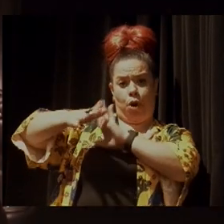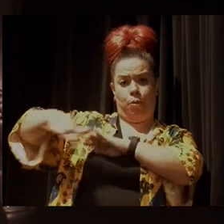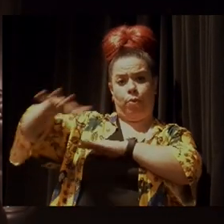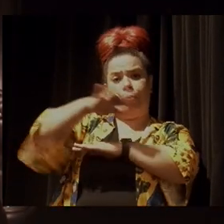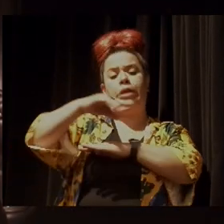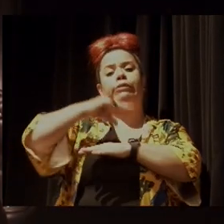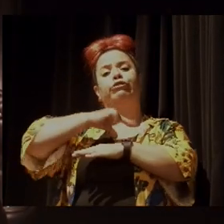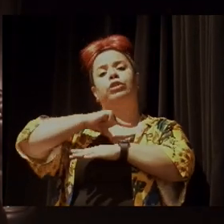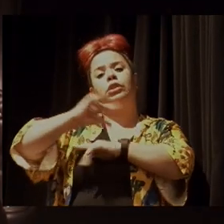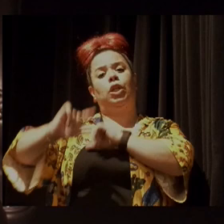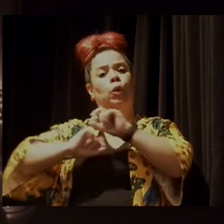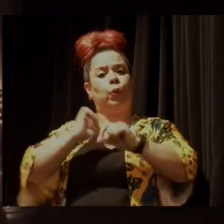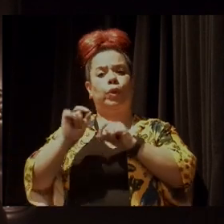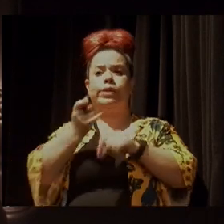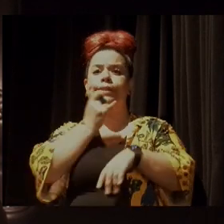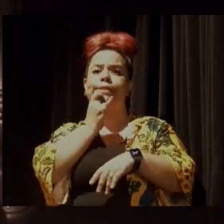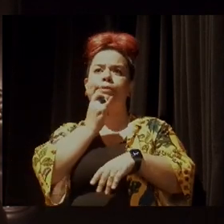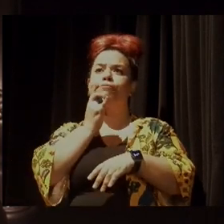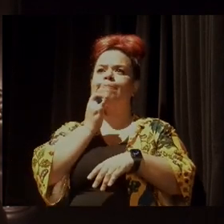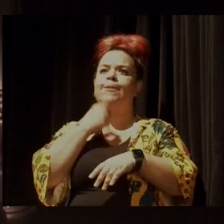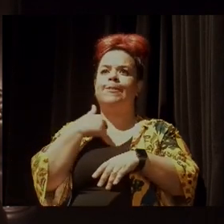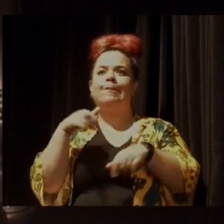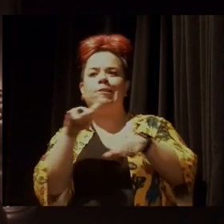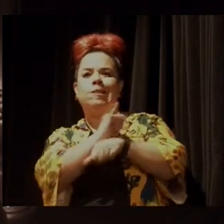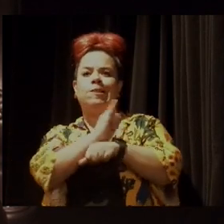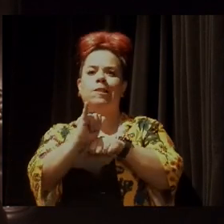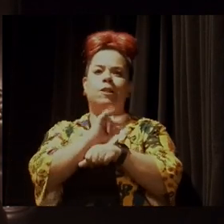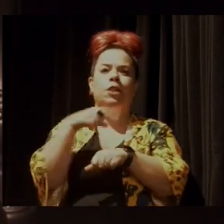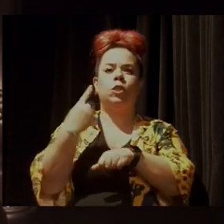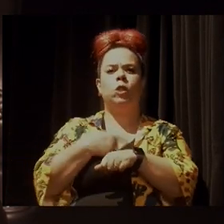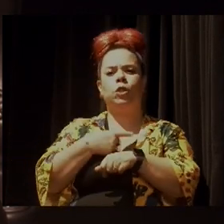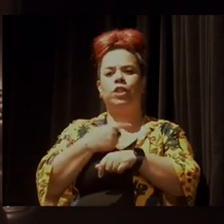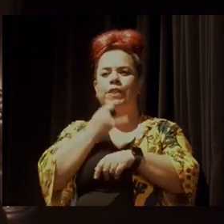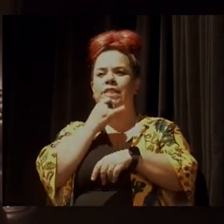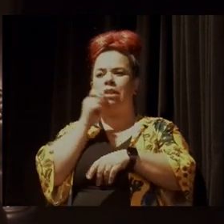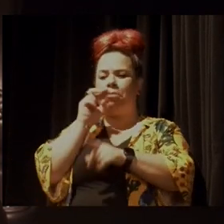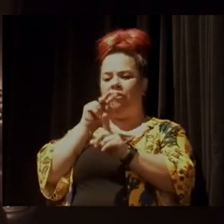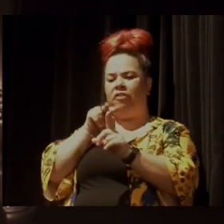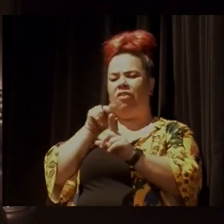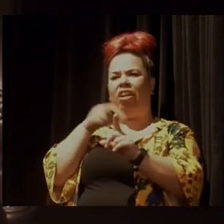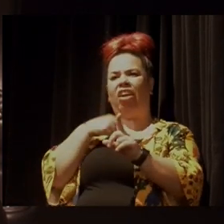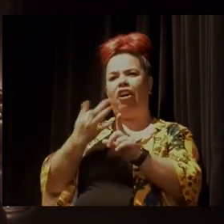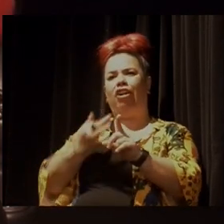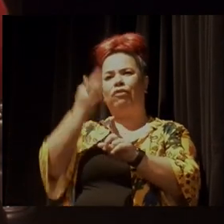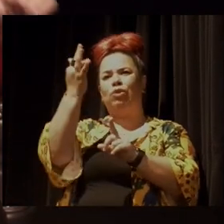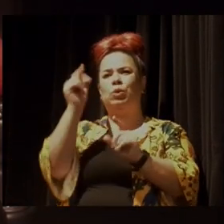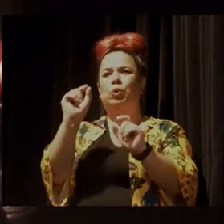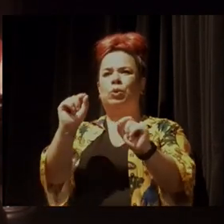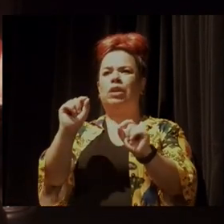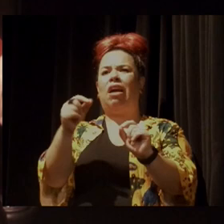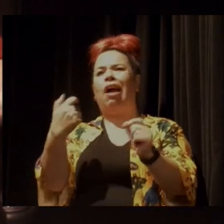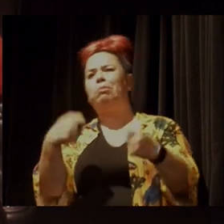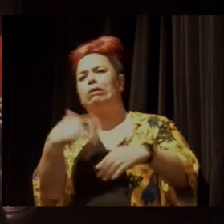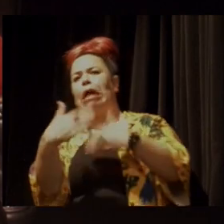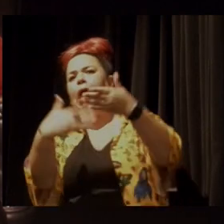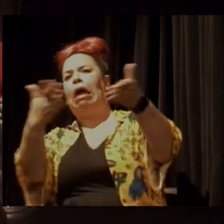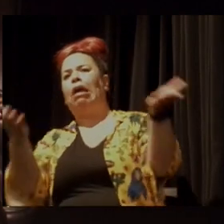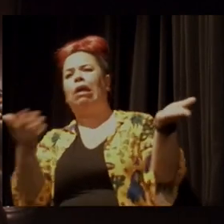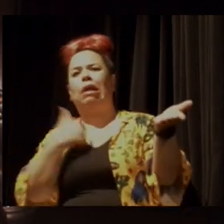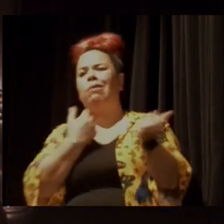alternativas que nos tirem um pouco dessa posição de olhar para uma perspectiva de futuro como se fosse